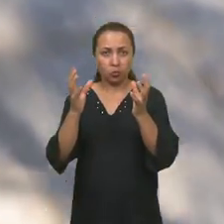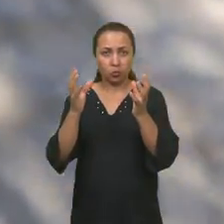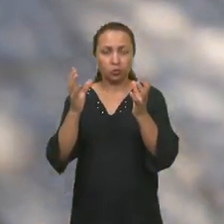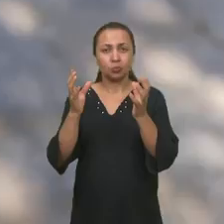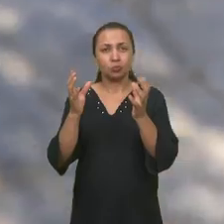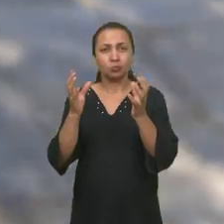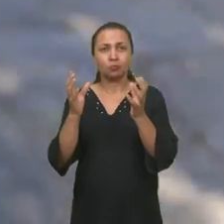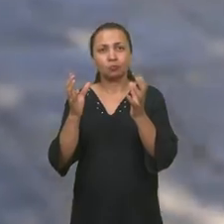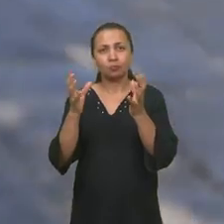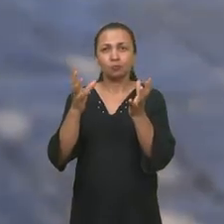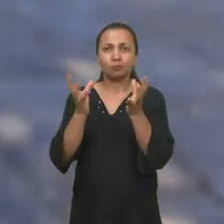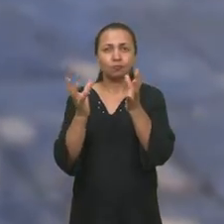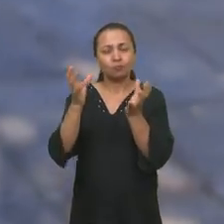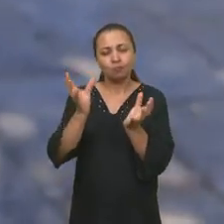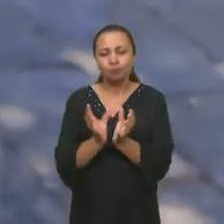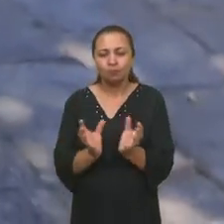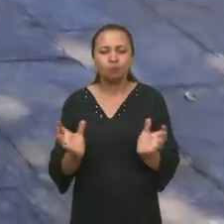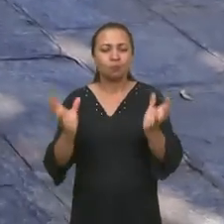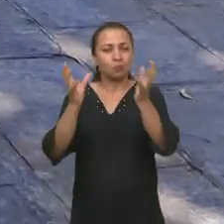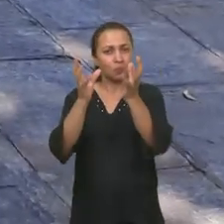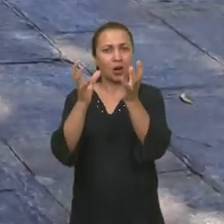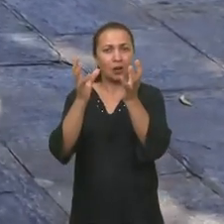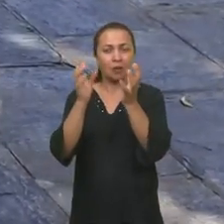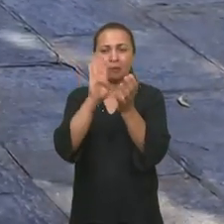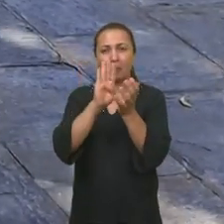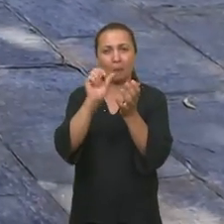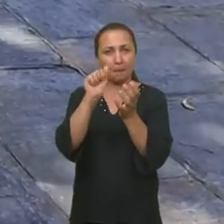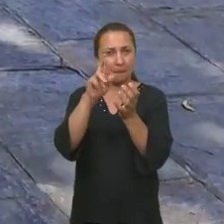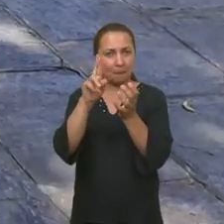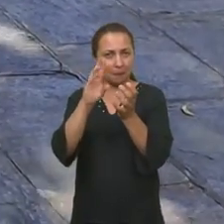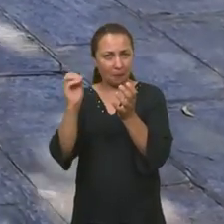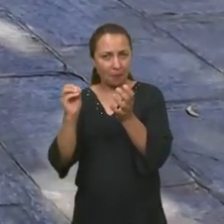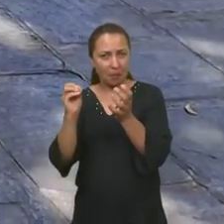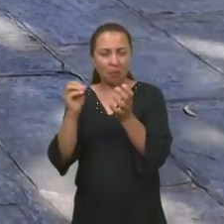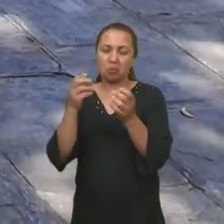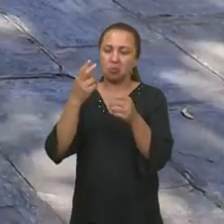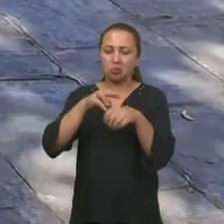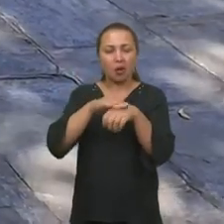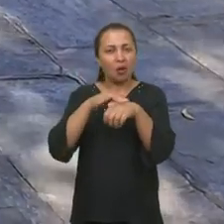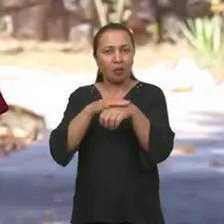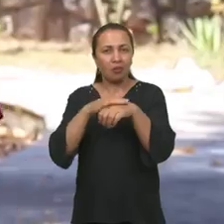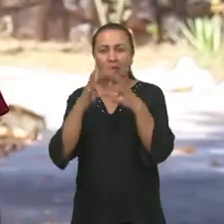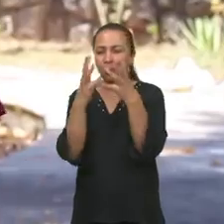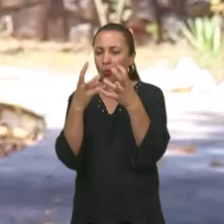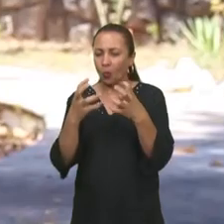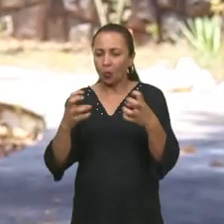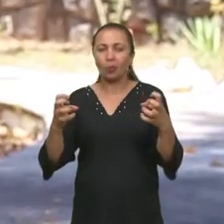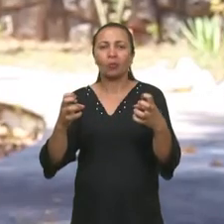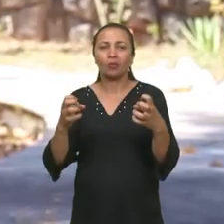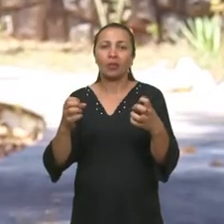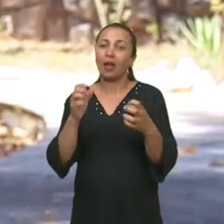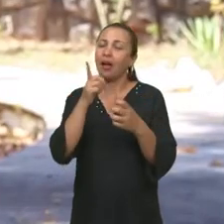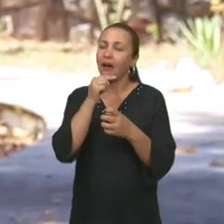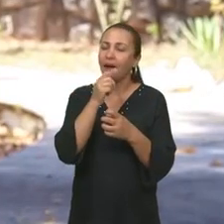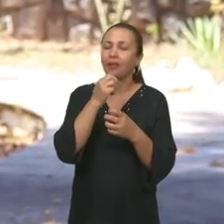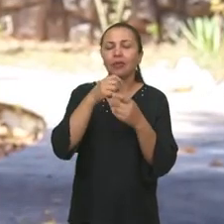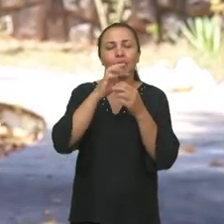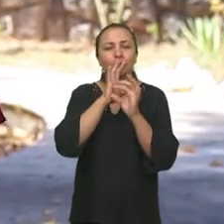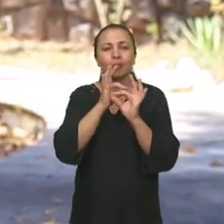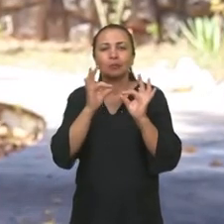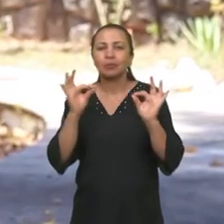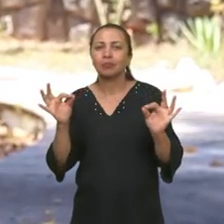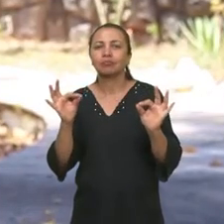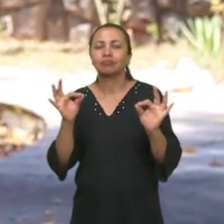um jarro de barro, o próprio barro remineraliza a água.